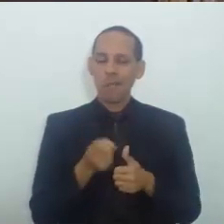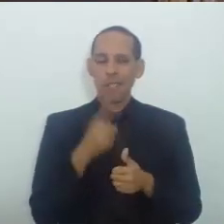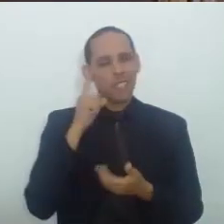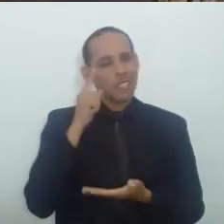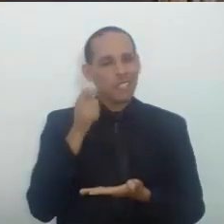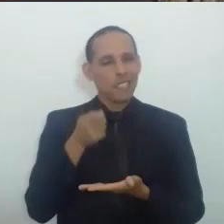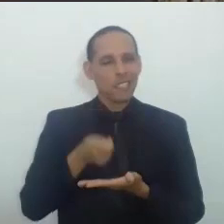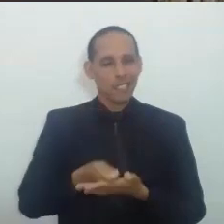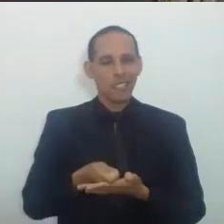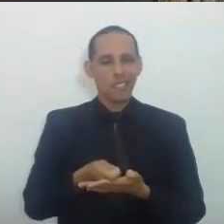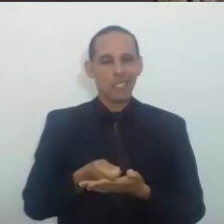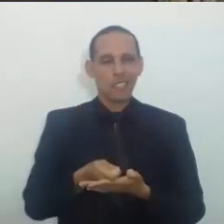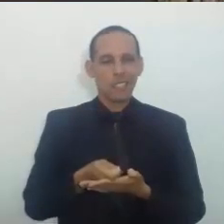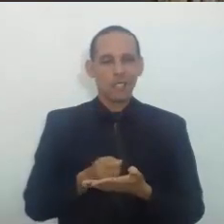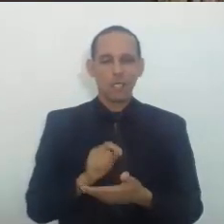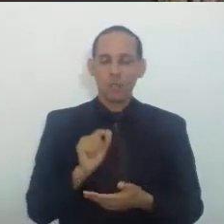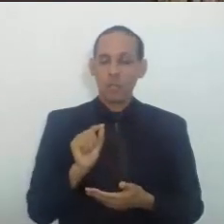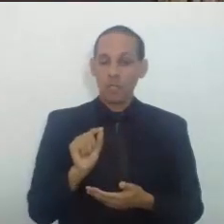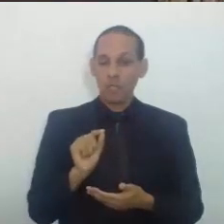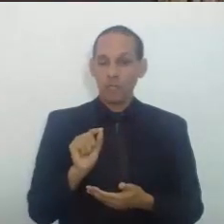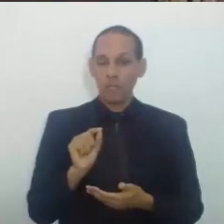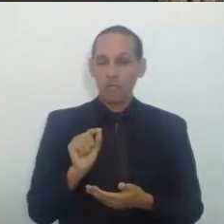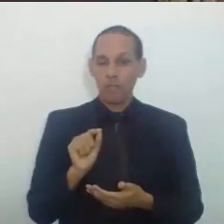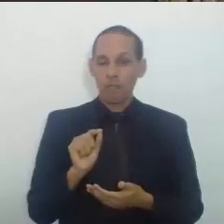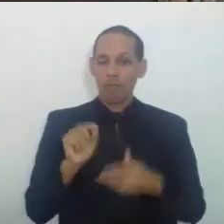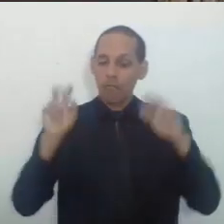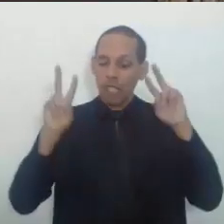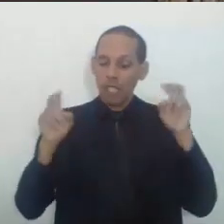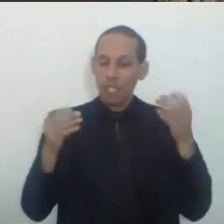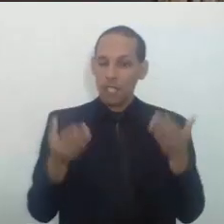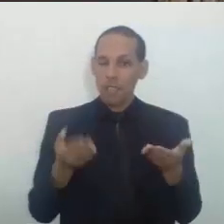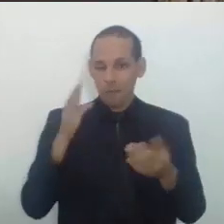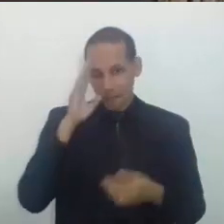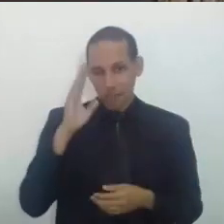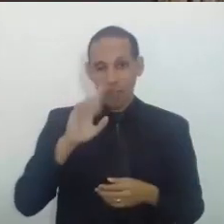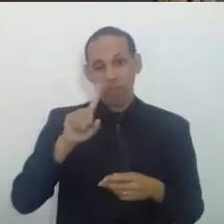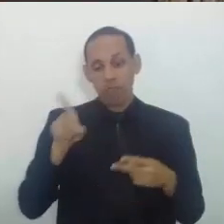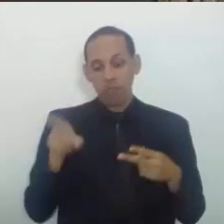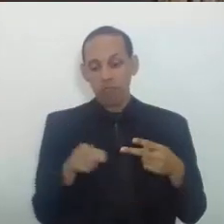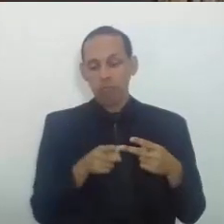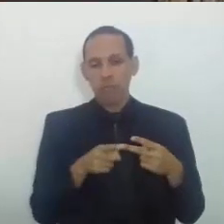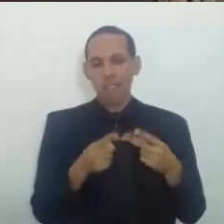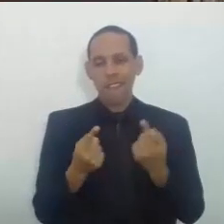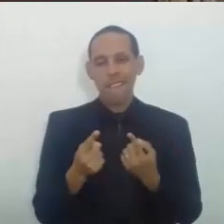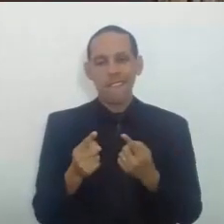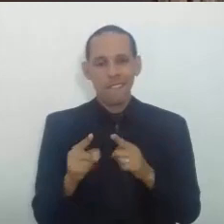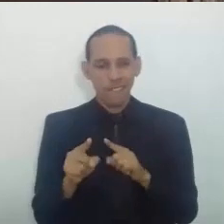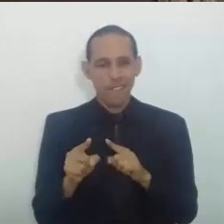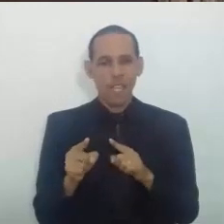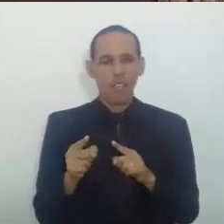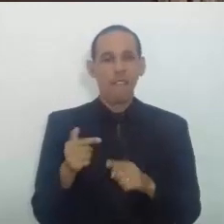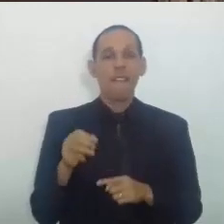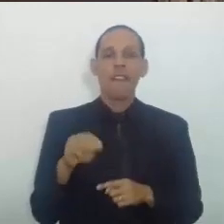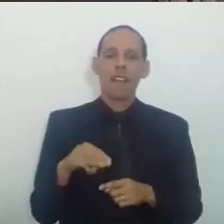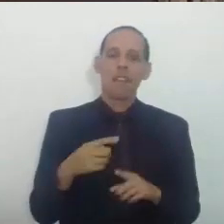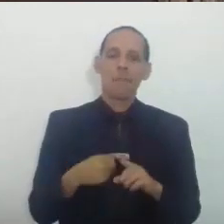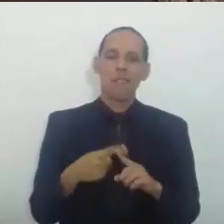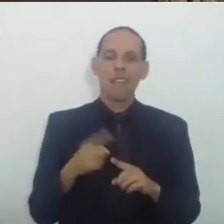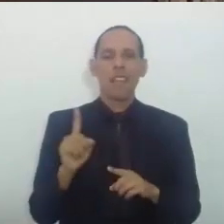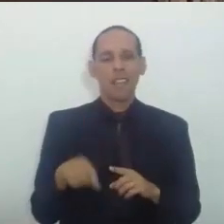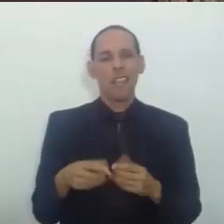A questão Para depois Em seguida Os efeitos Da questão E aí Seria Estunque